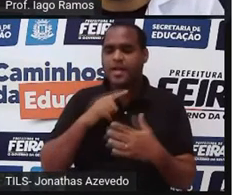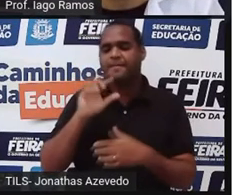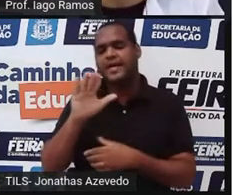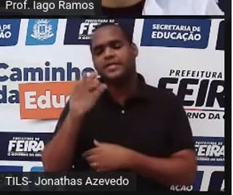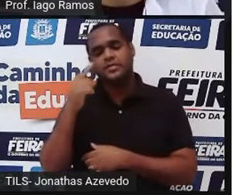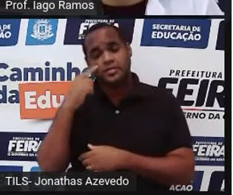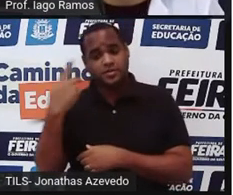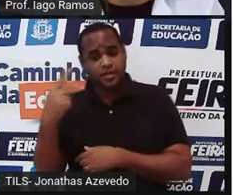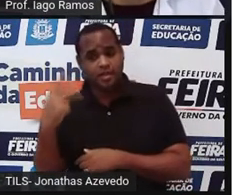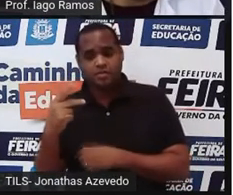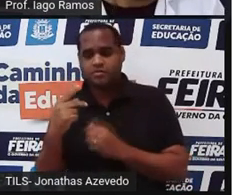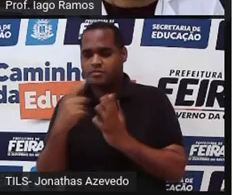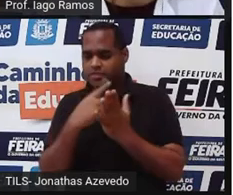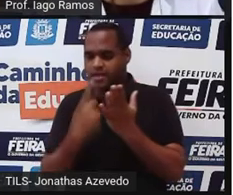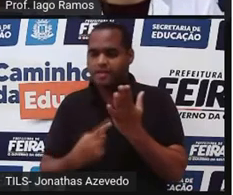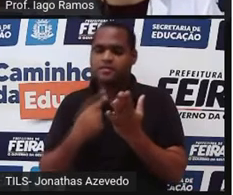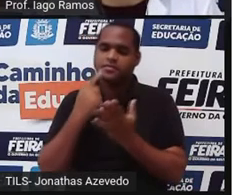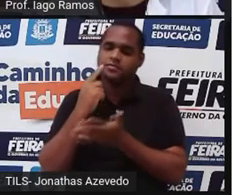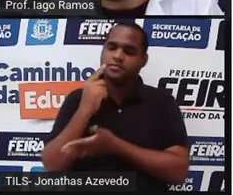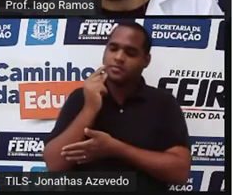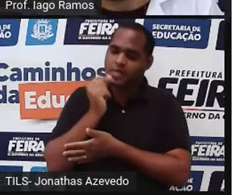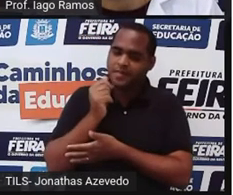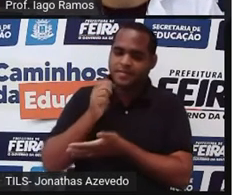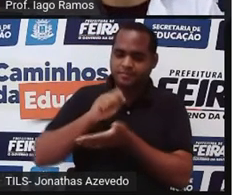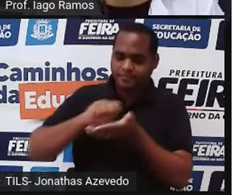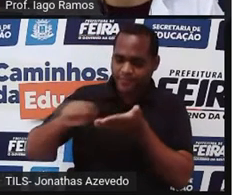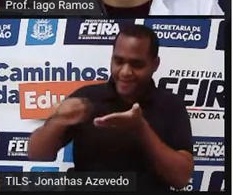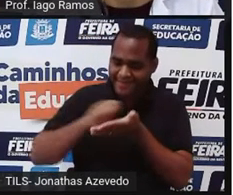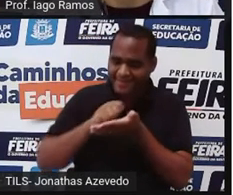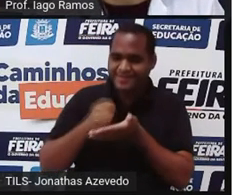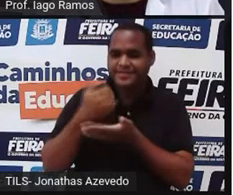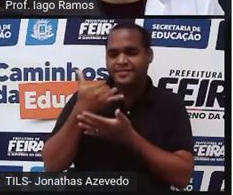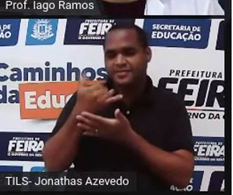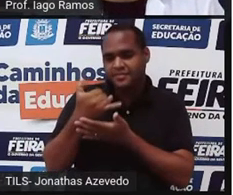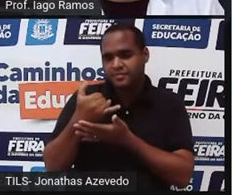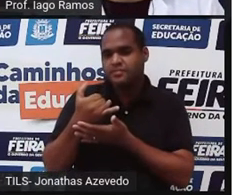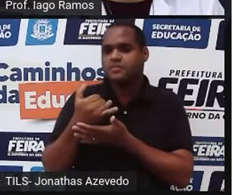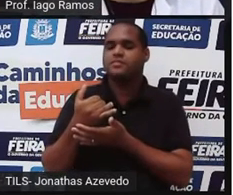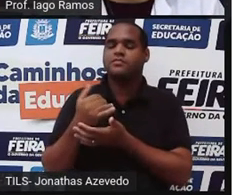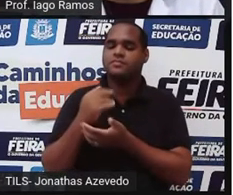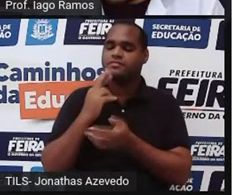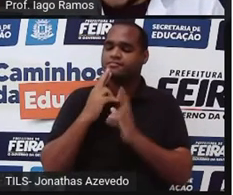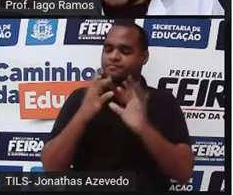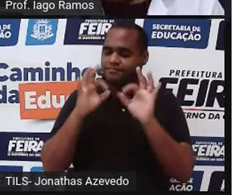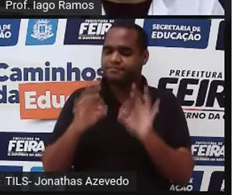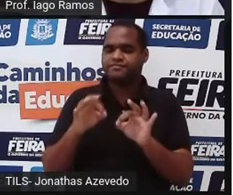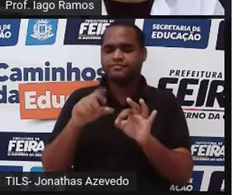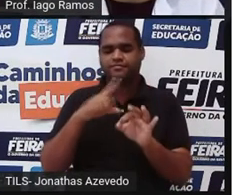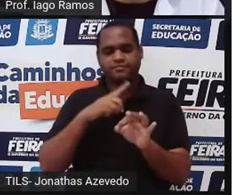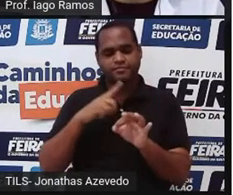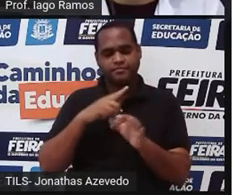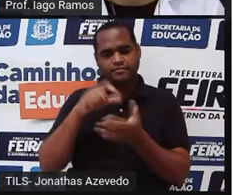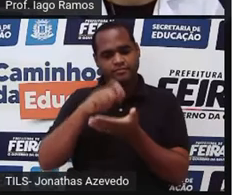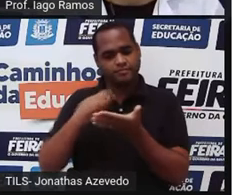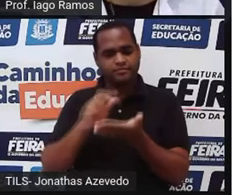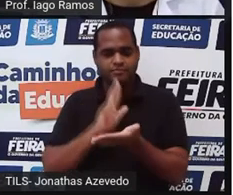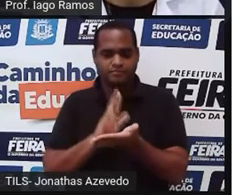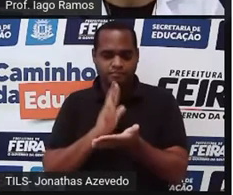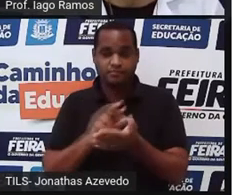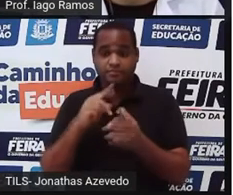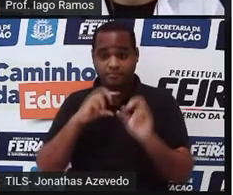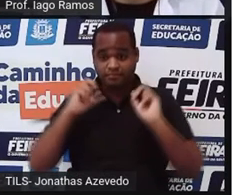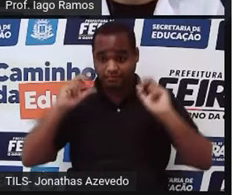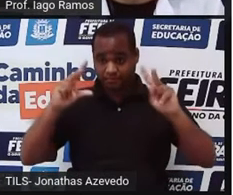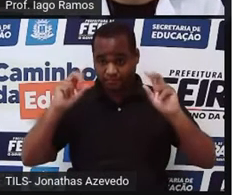você ter seu caderno, o lápis, a borracha, a caneta, para que você faça aí suas anotações.